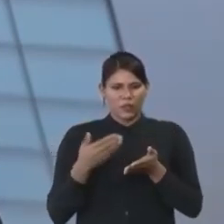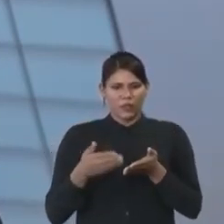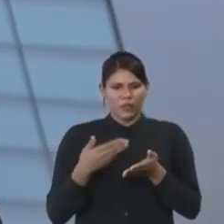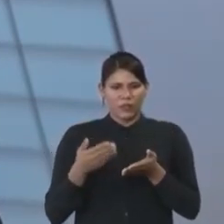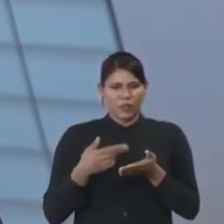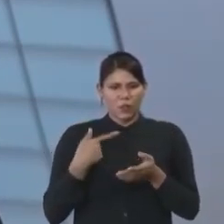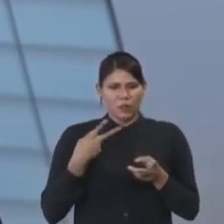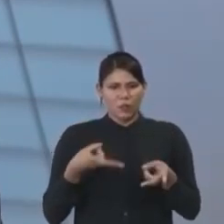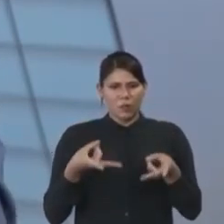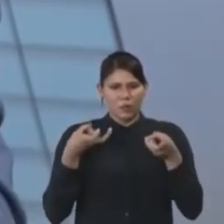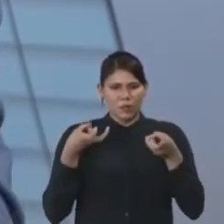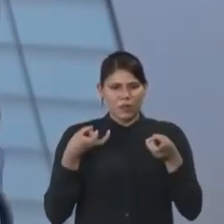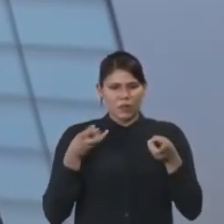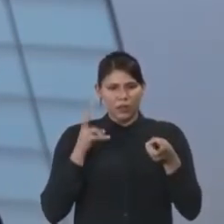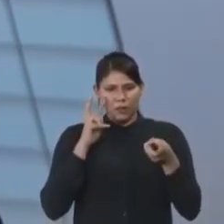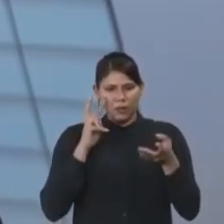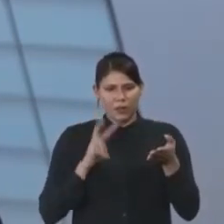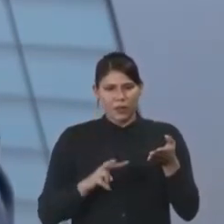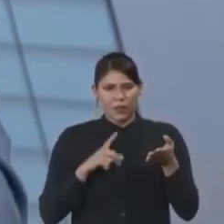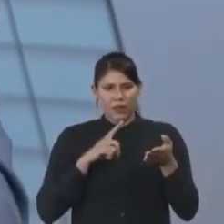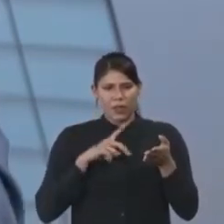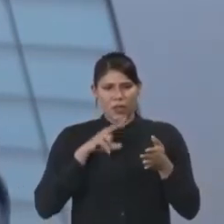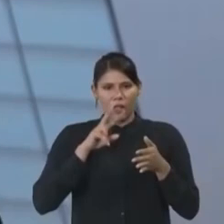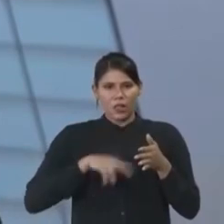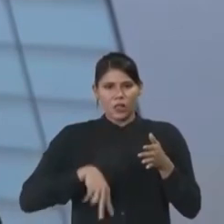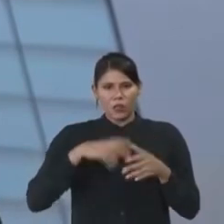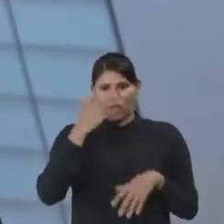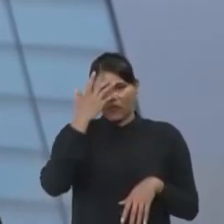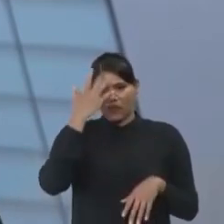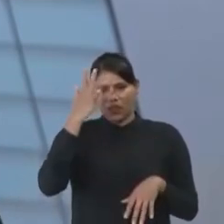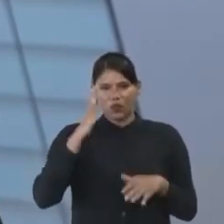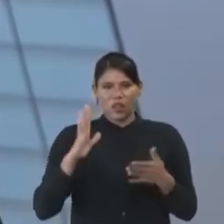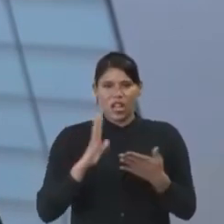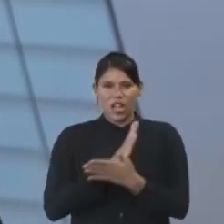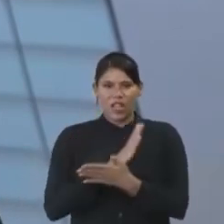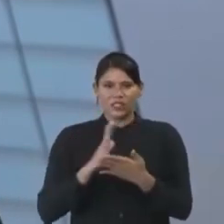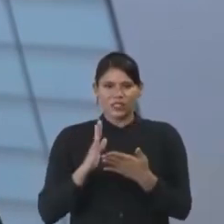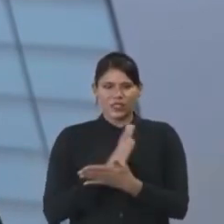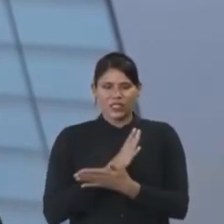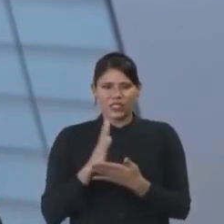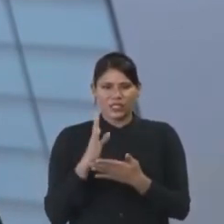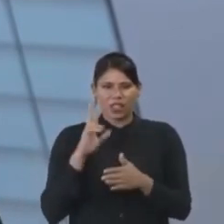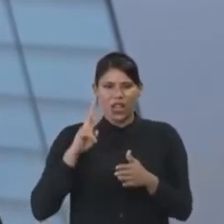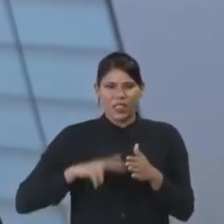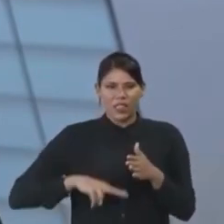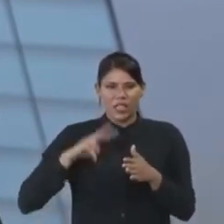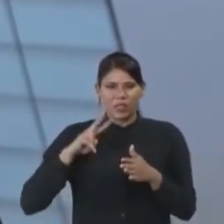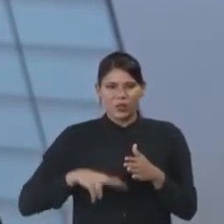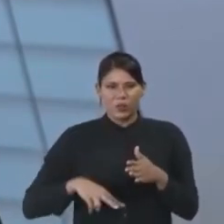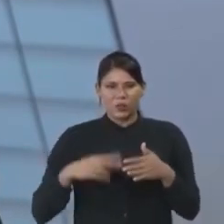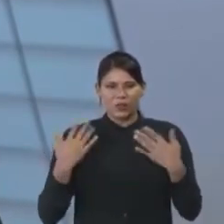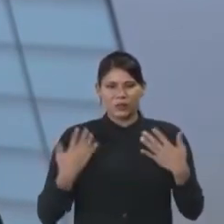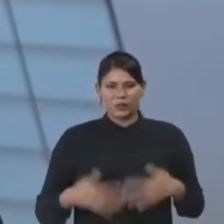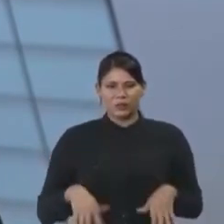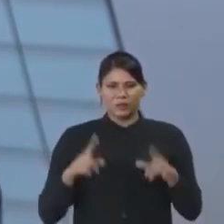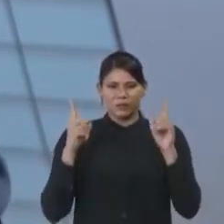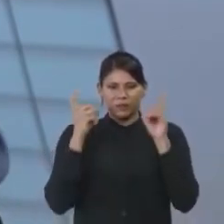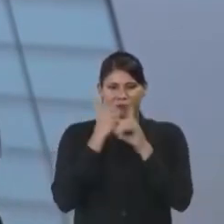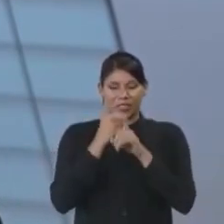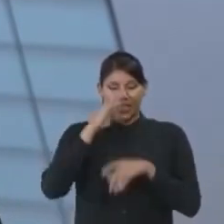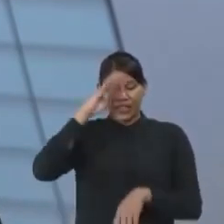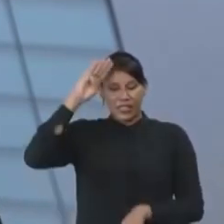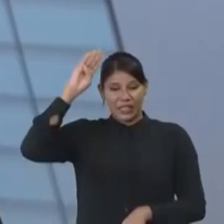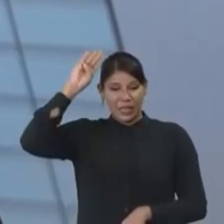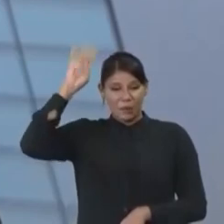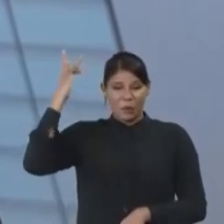eu estou notando que ele tem uma leitura agradável, porque às vezes o estilo acadêmico